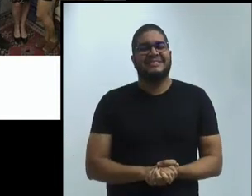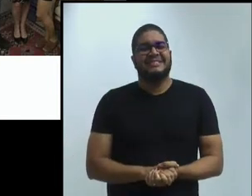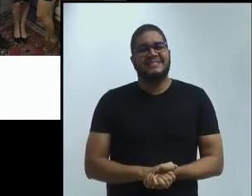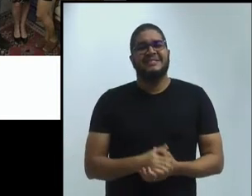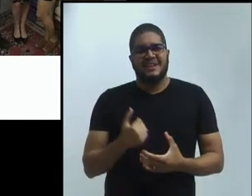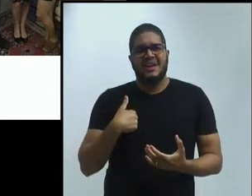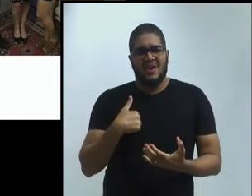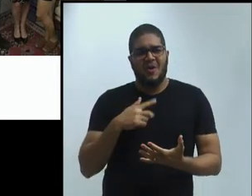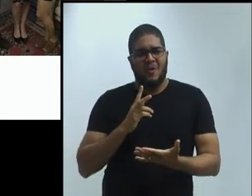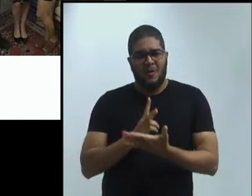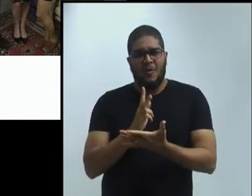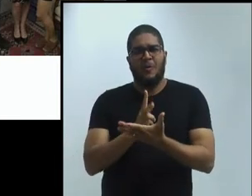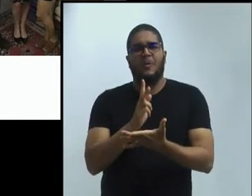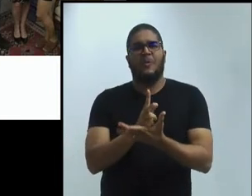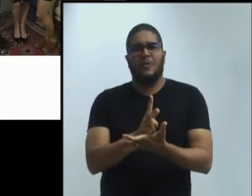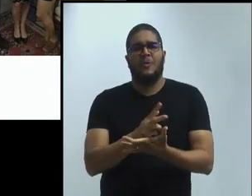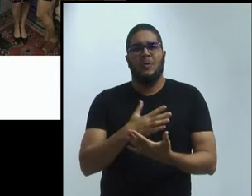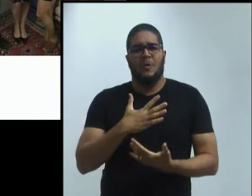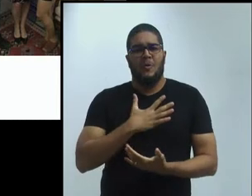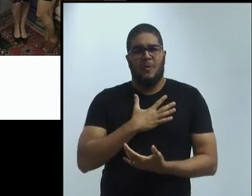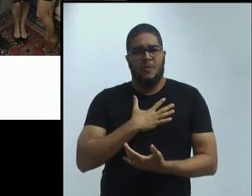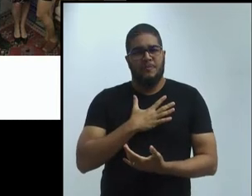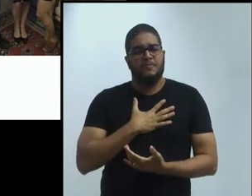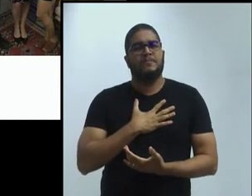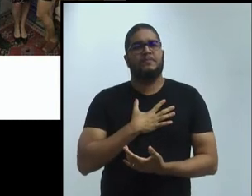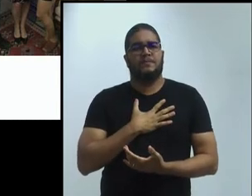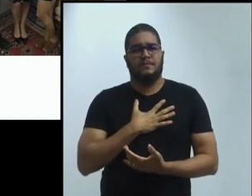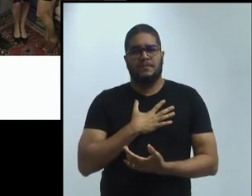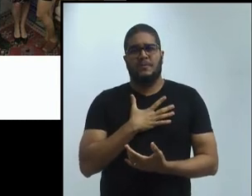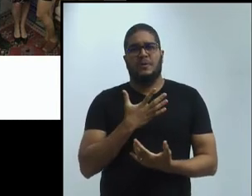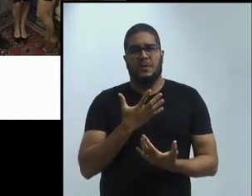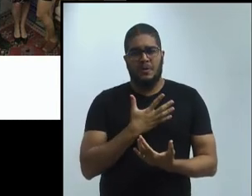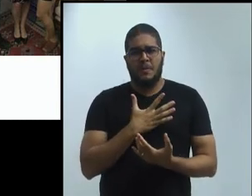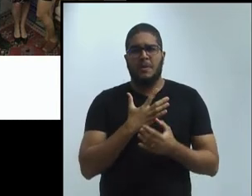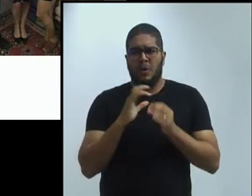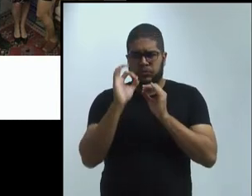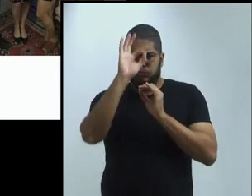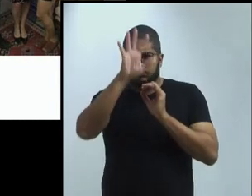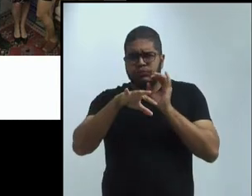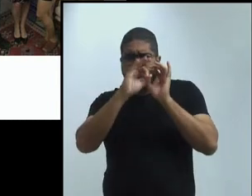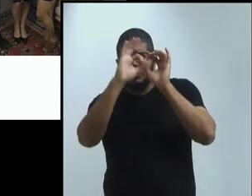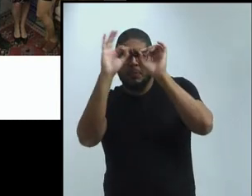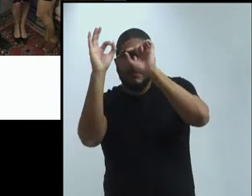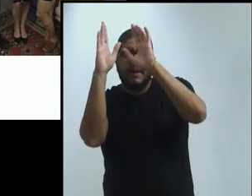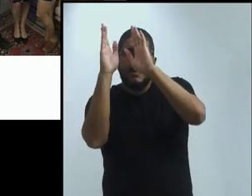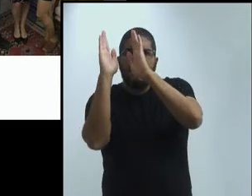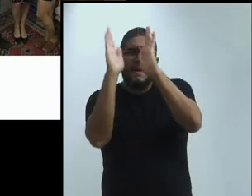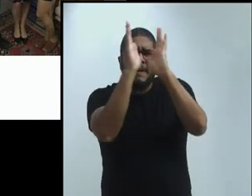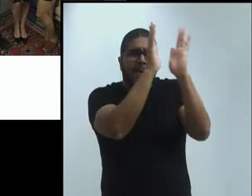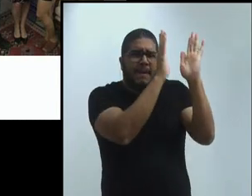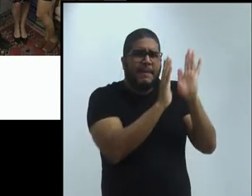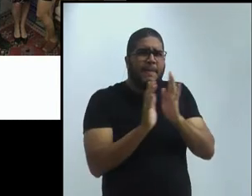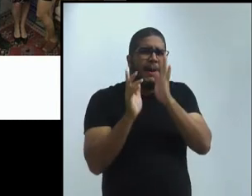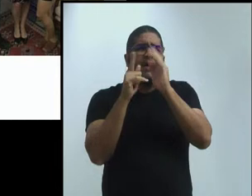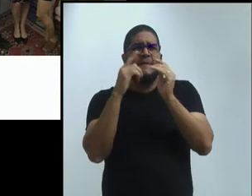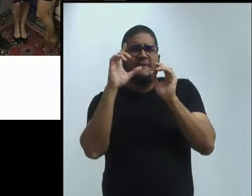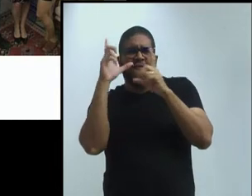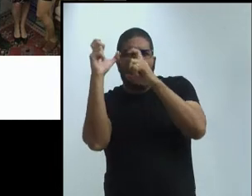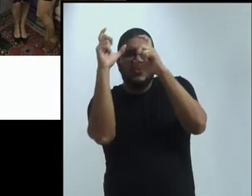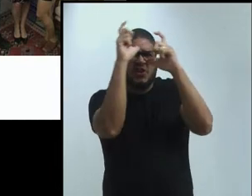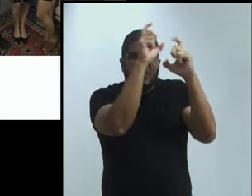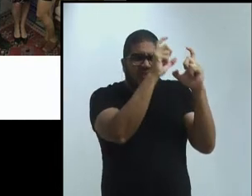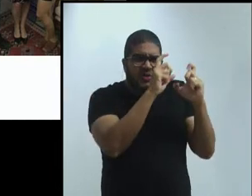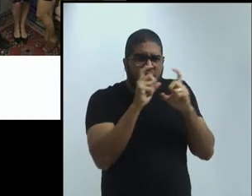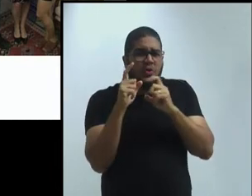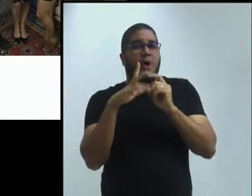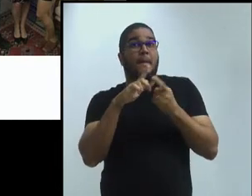mosaico, com várias fotos e várias coisas que fazem parte da minha vivência. E tudo isso